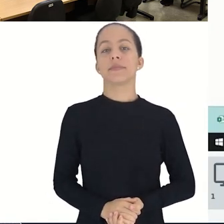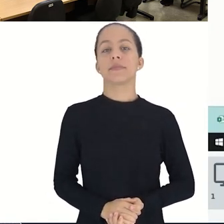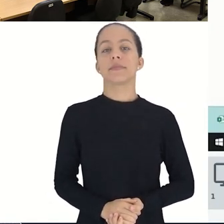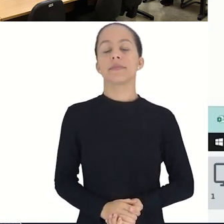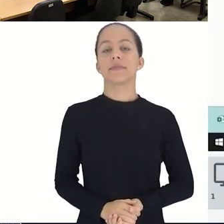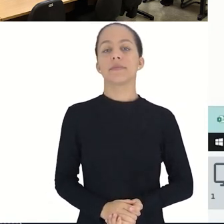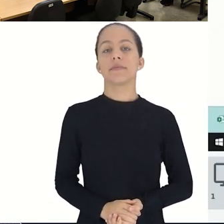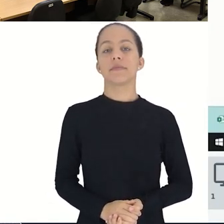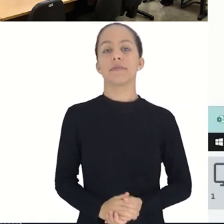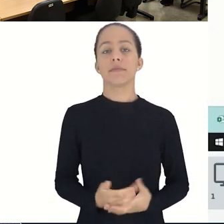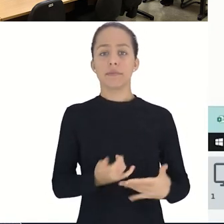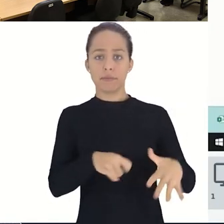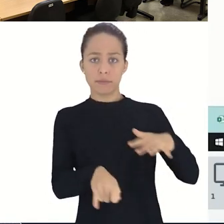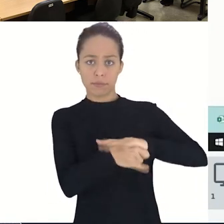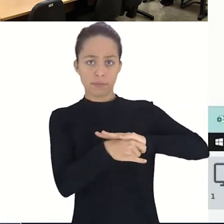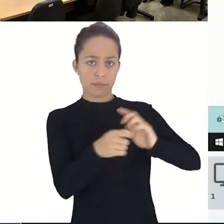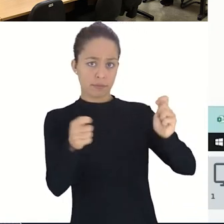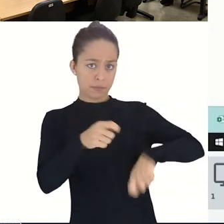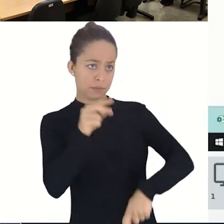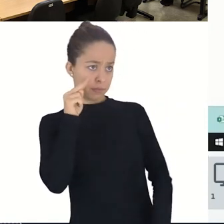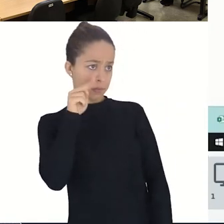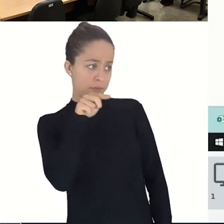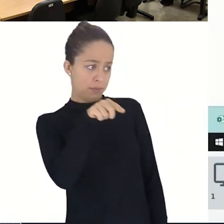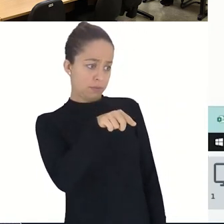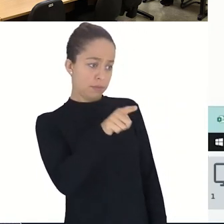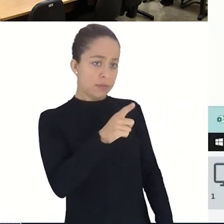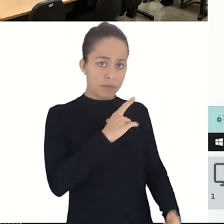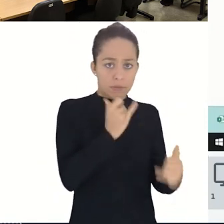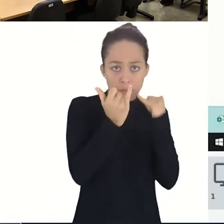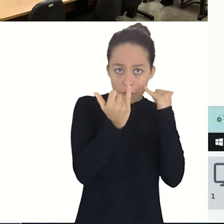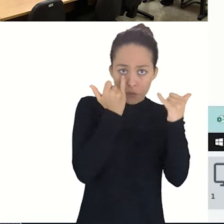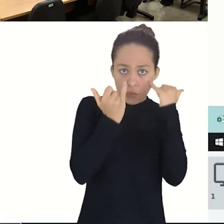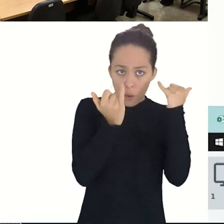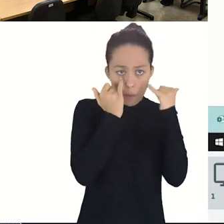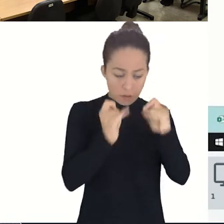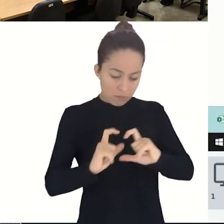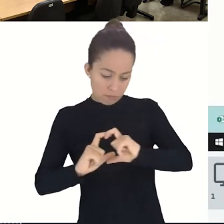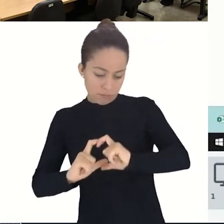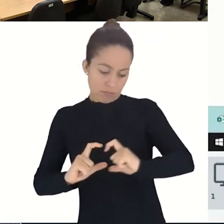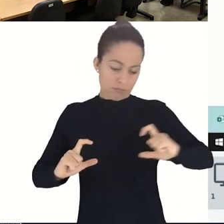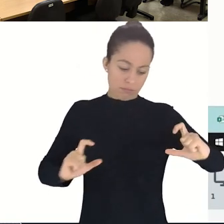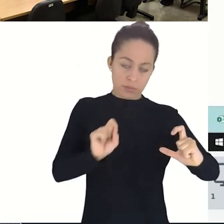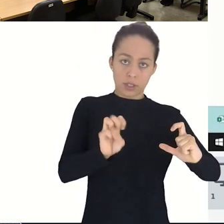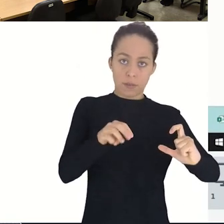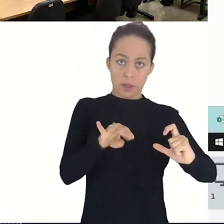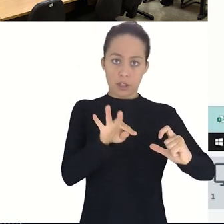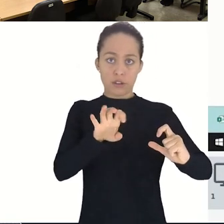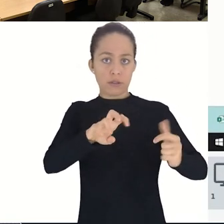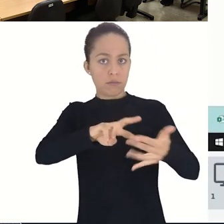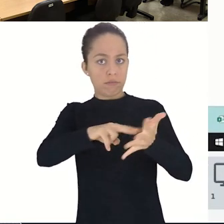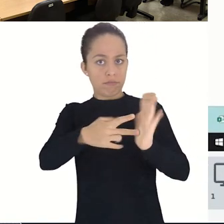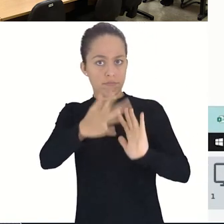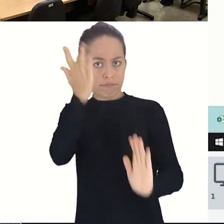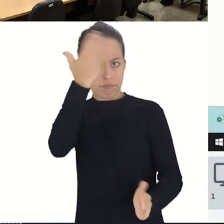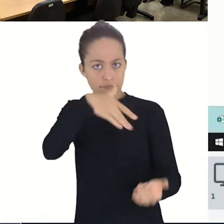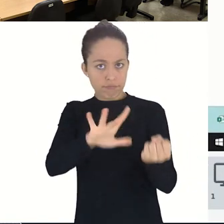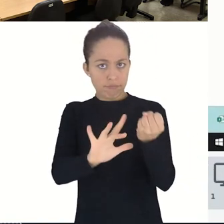E aqui embaixo a gente consegue ver as informações e a semente utilizada.